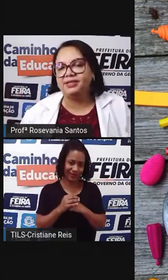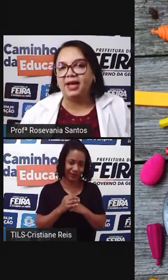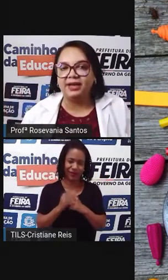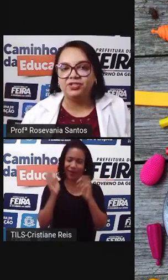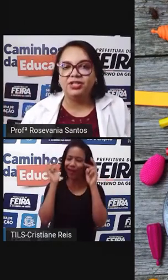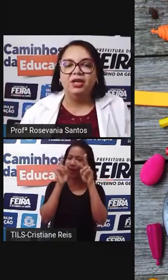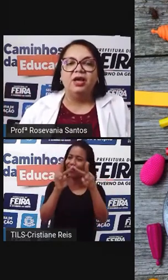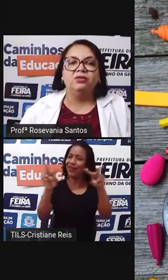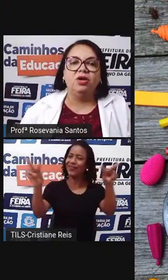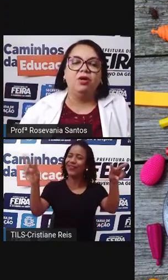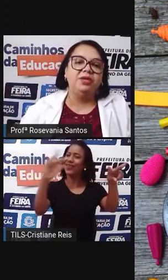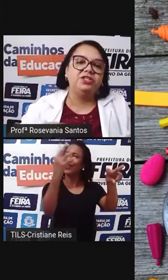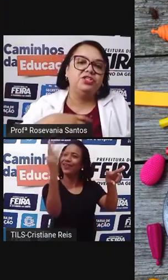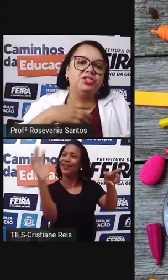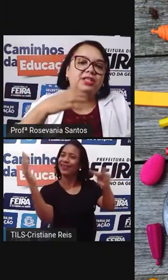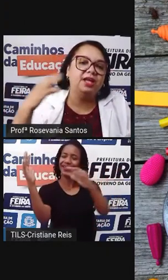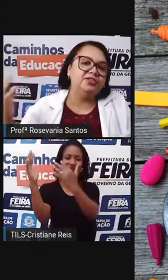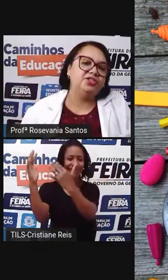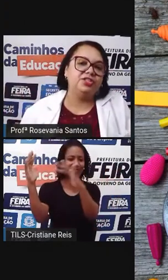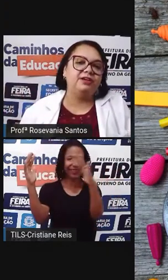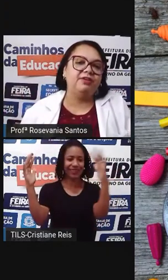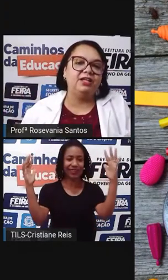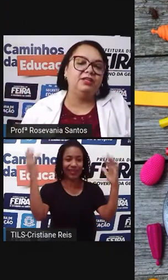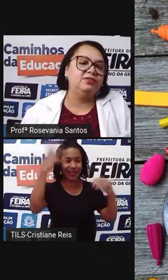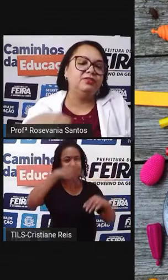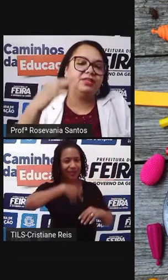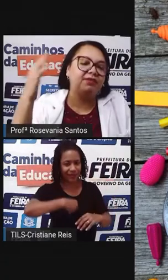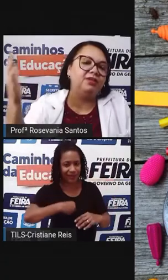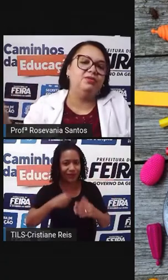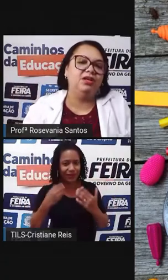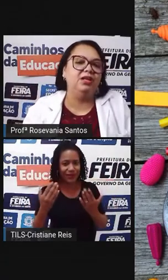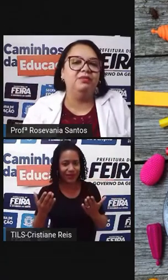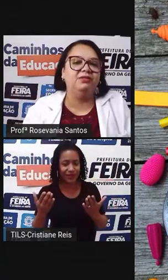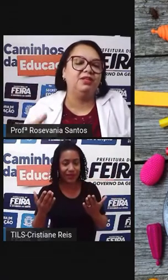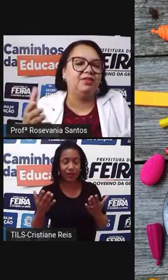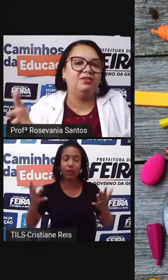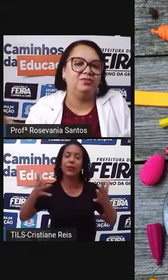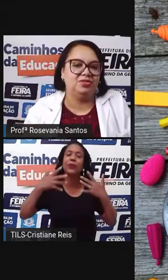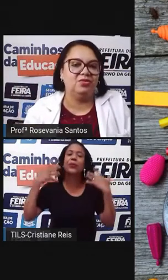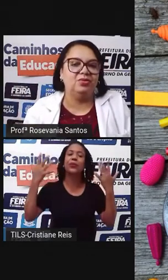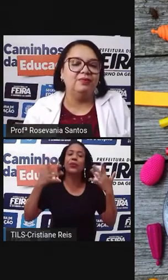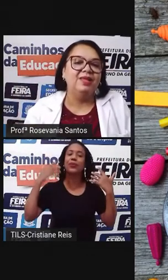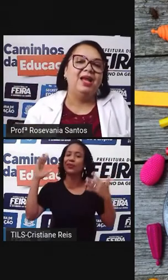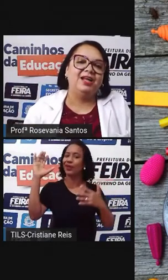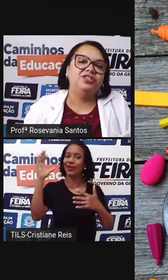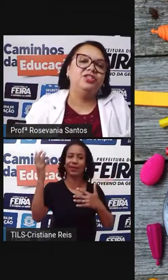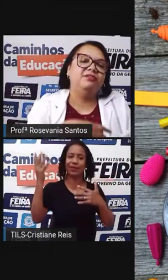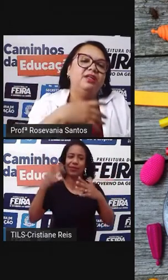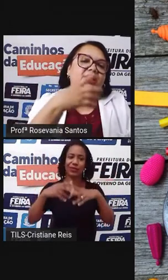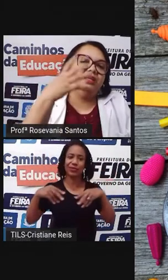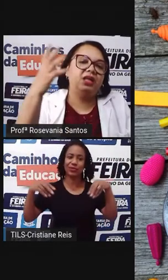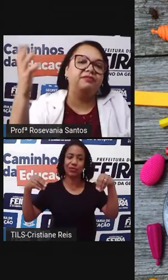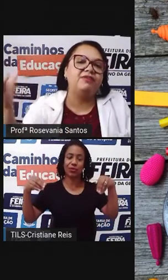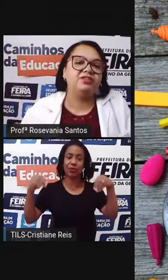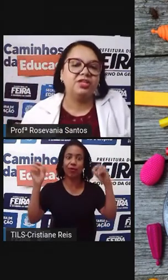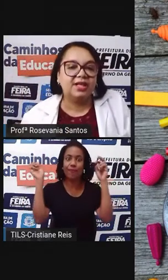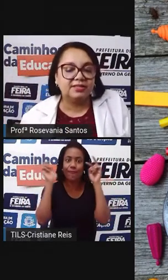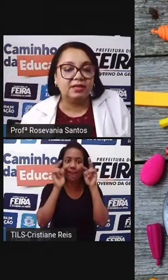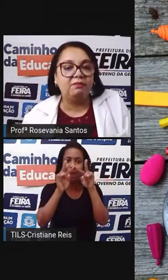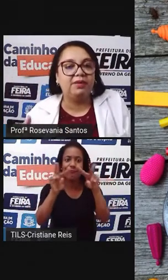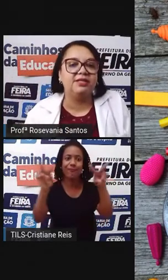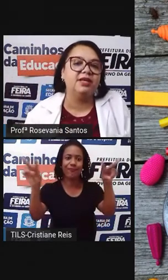paisagem, normalmente a gente está falando, não está falando do clima, não está falando do solo, a gente está falando ali da